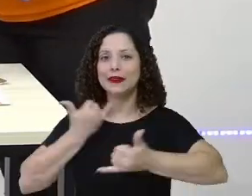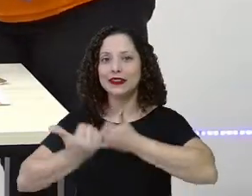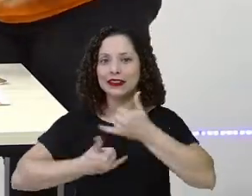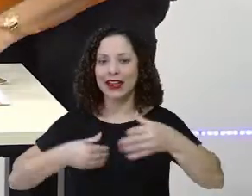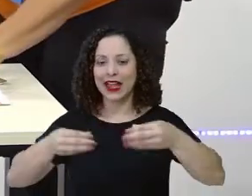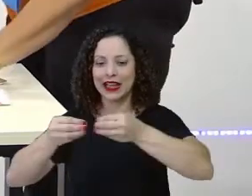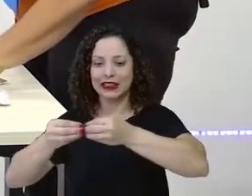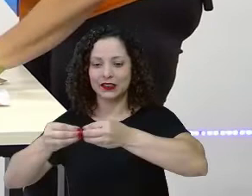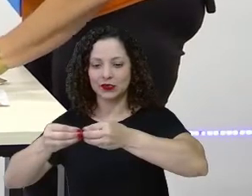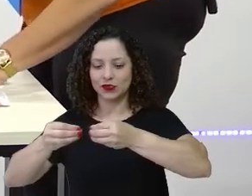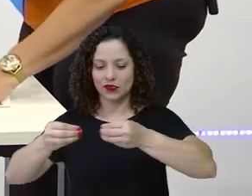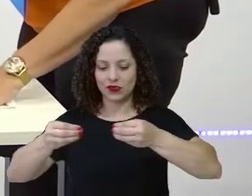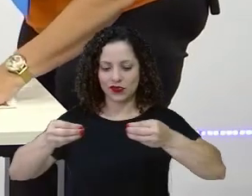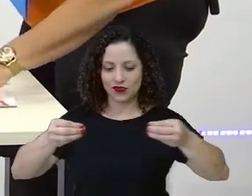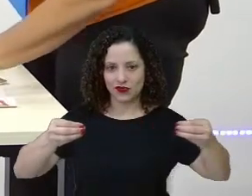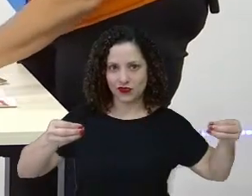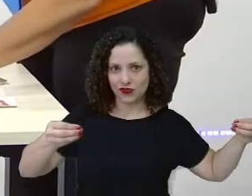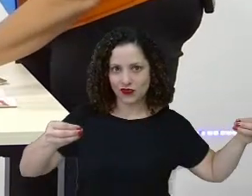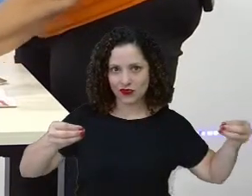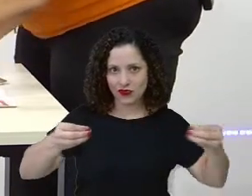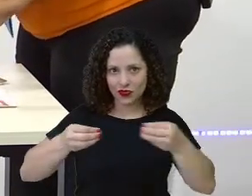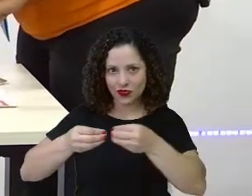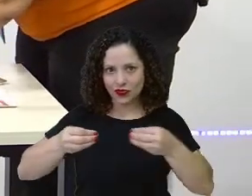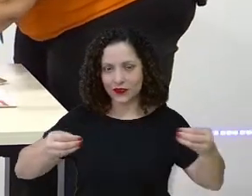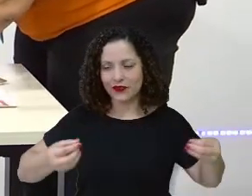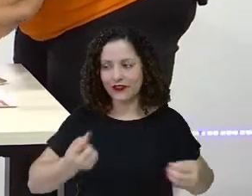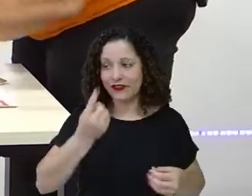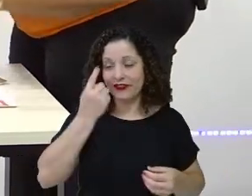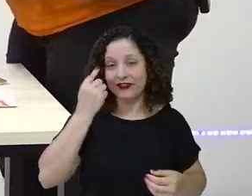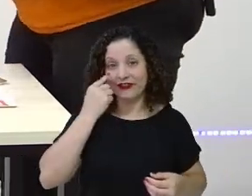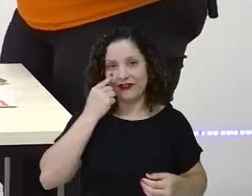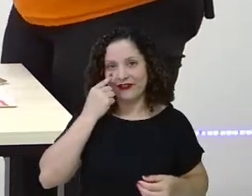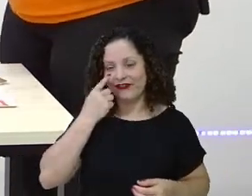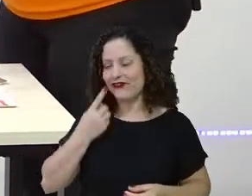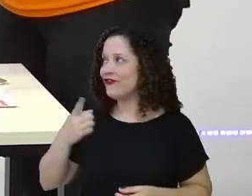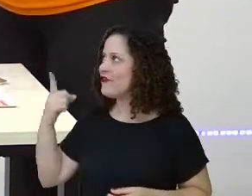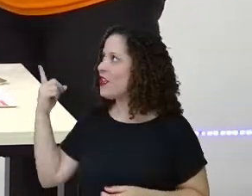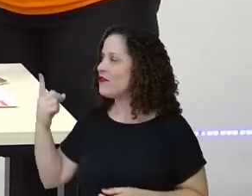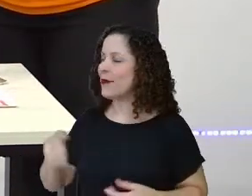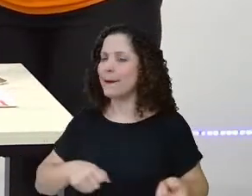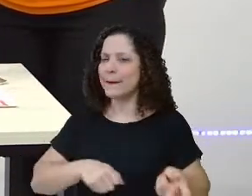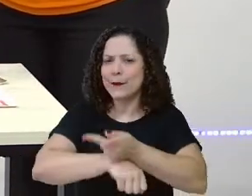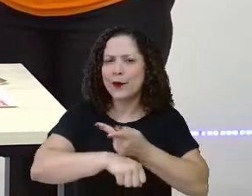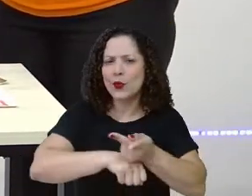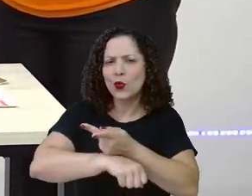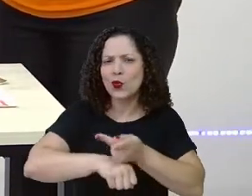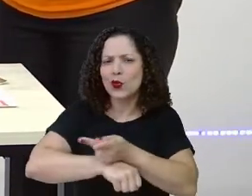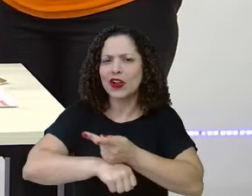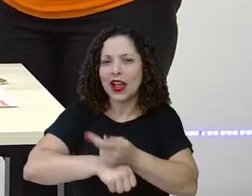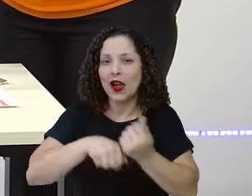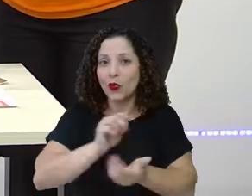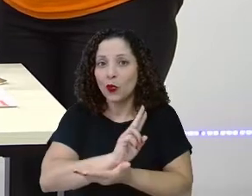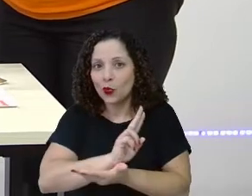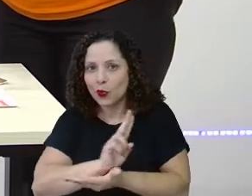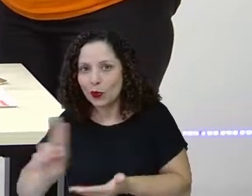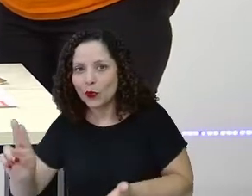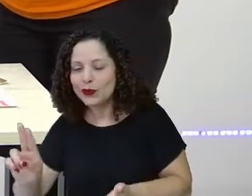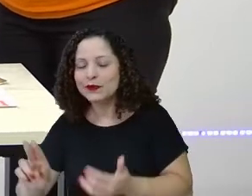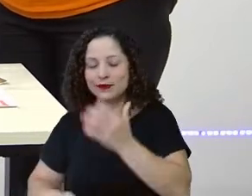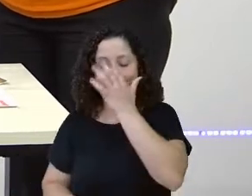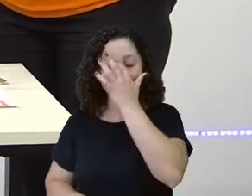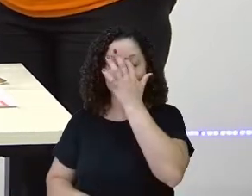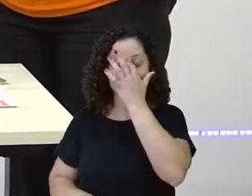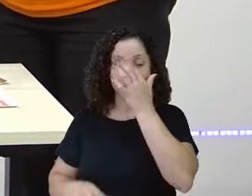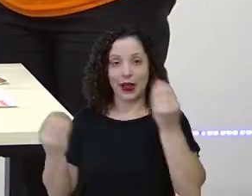agora, né? Observando aqui as imagens, a gente vai procurar o nome, na ajuda do papanome, pra